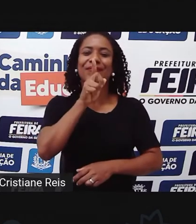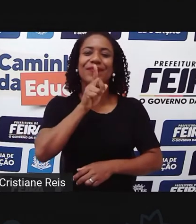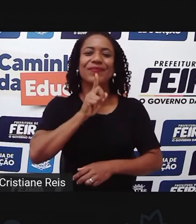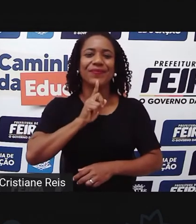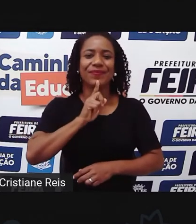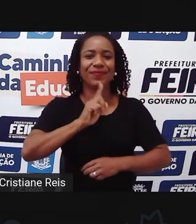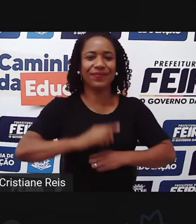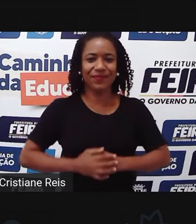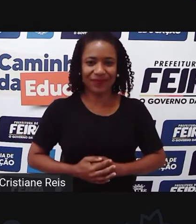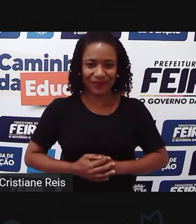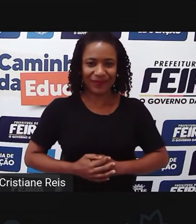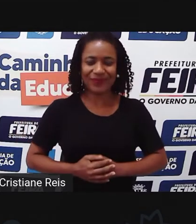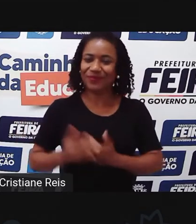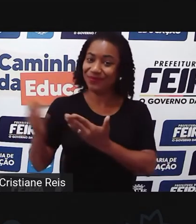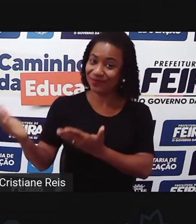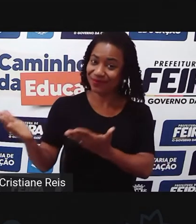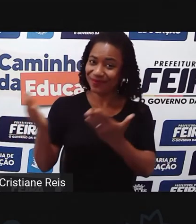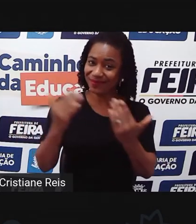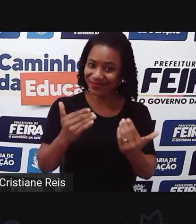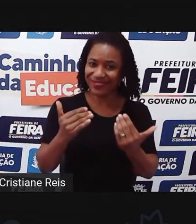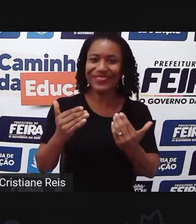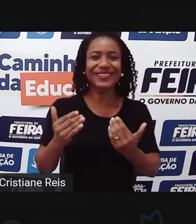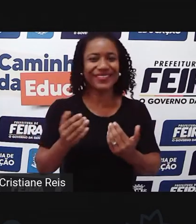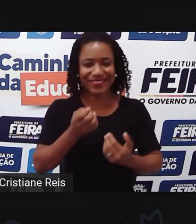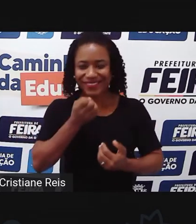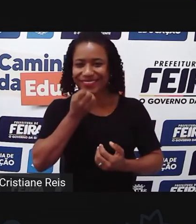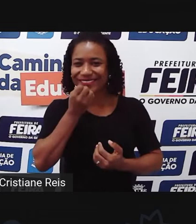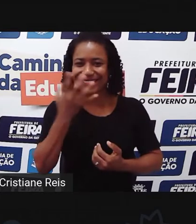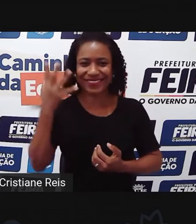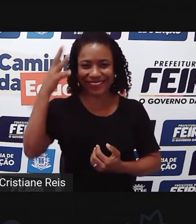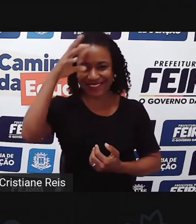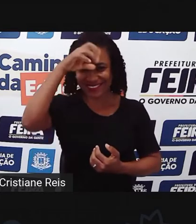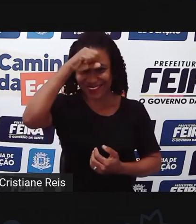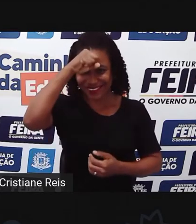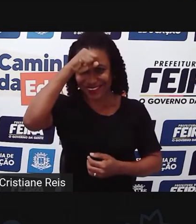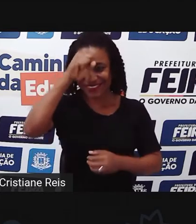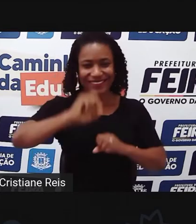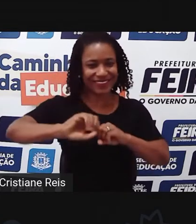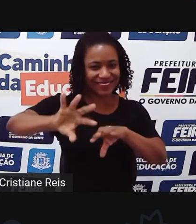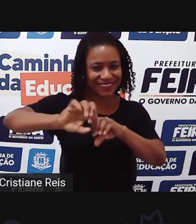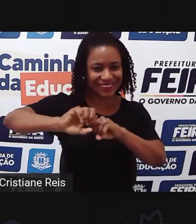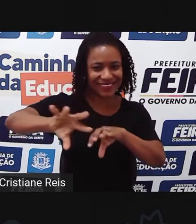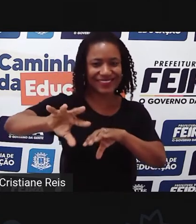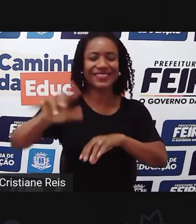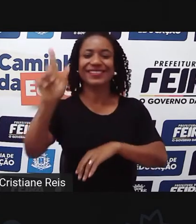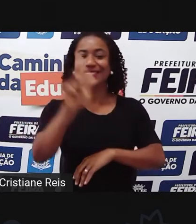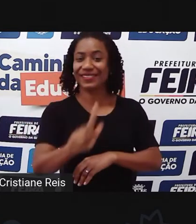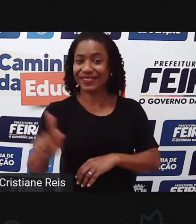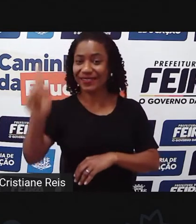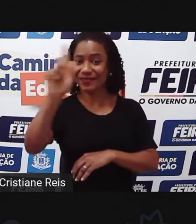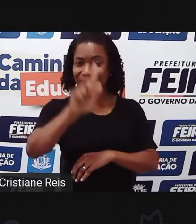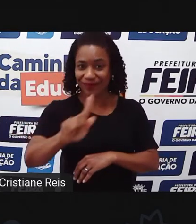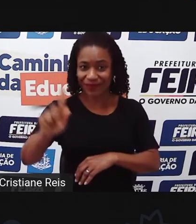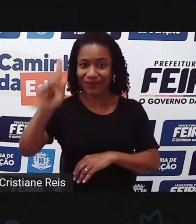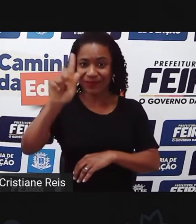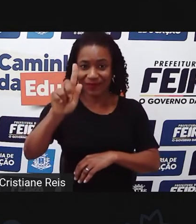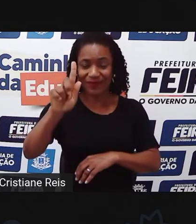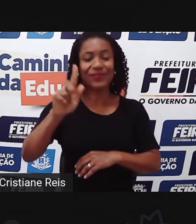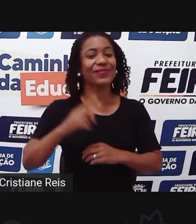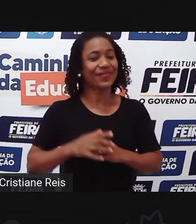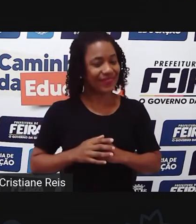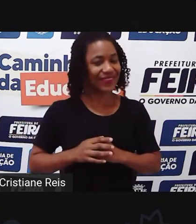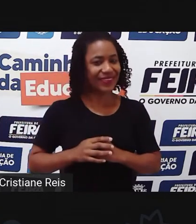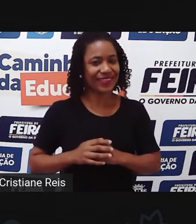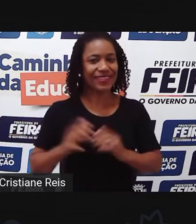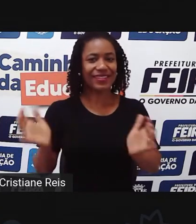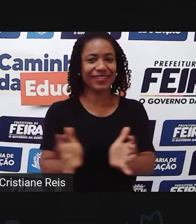e eu convido a vocês, né? Para a nossa aula de Geografia, que é a nossa aula, que é mais uma aula, né? Do